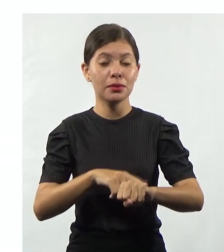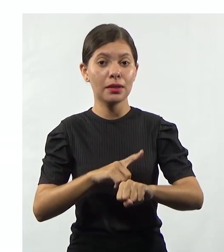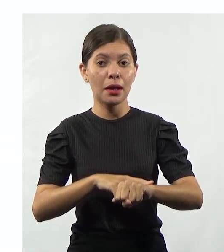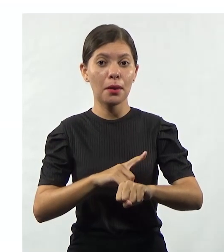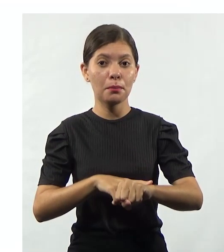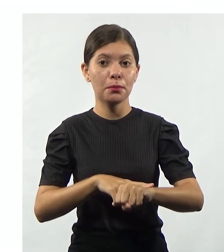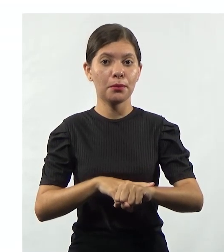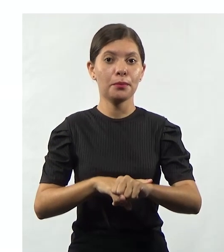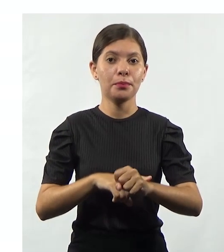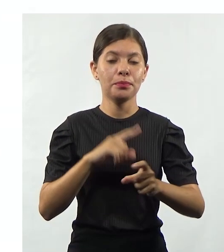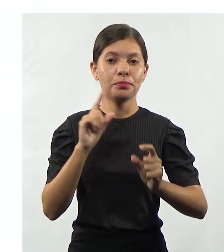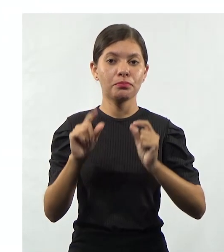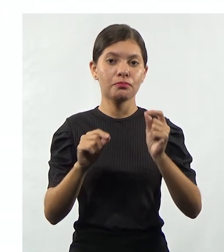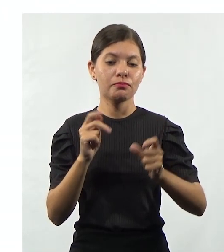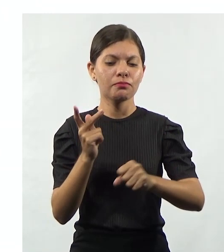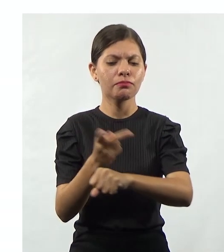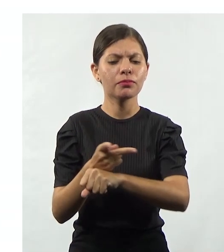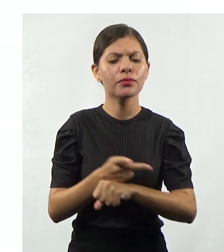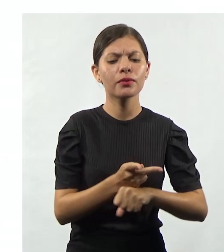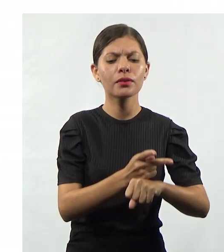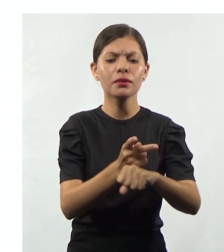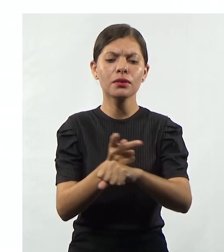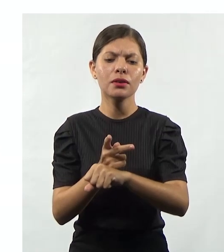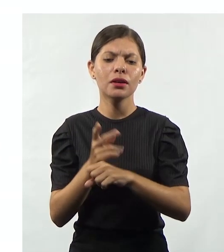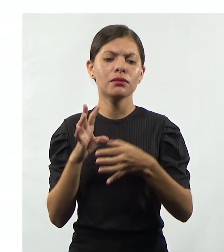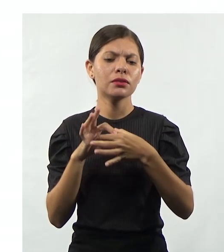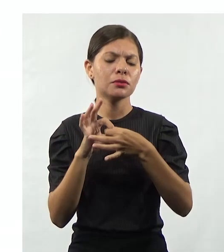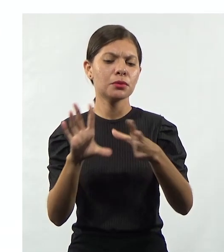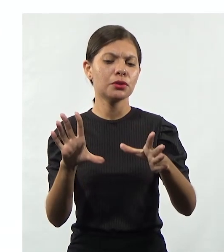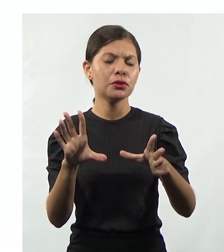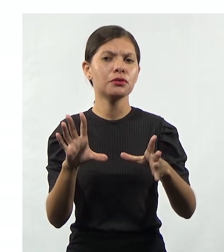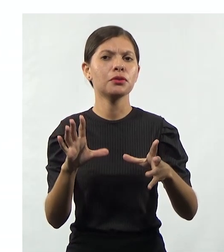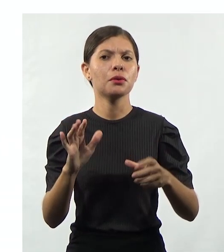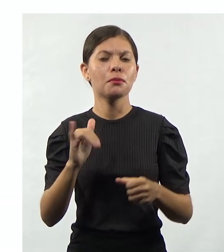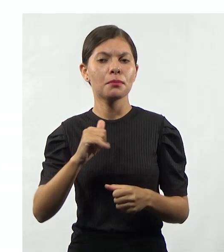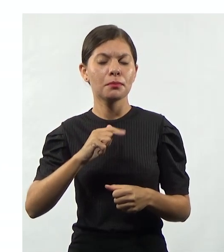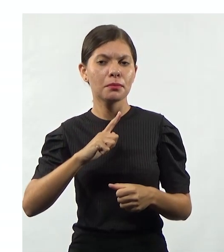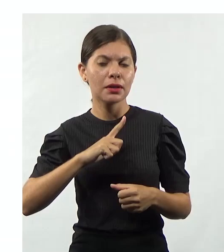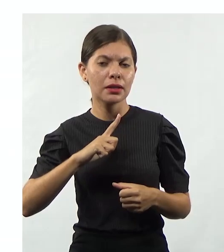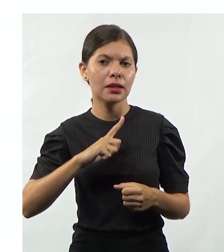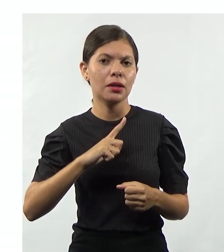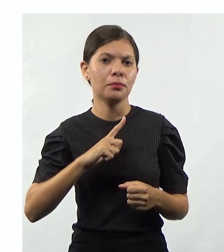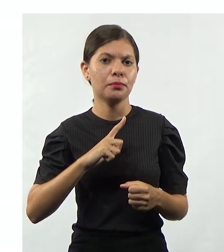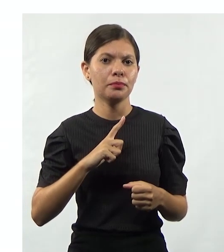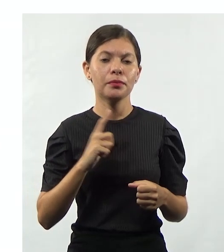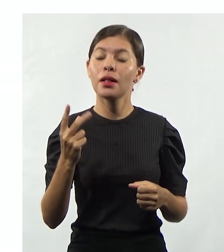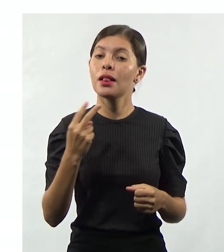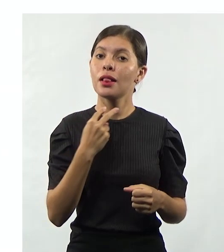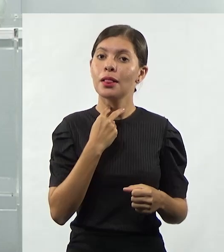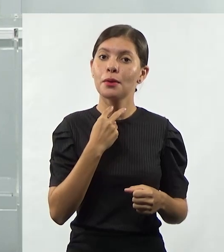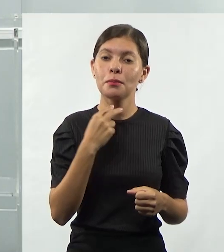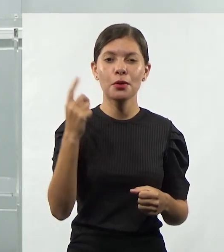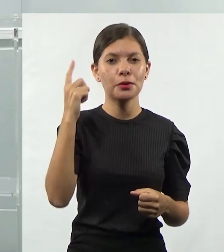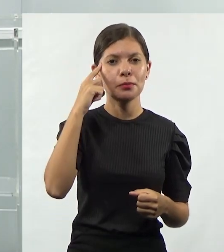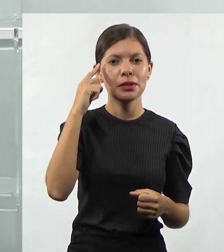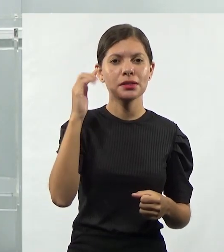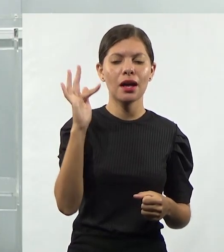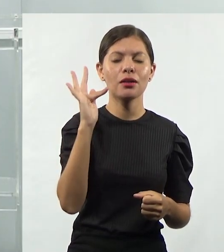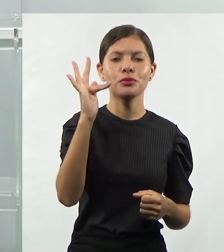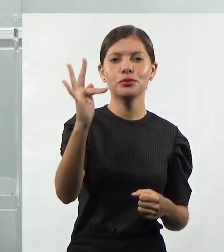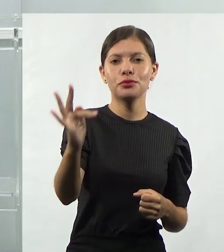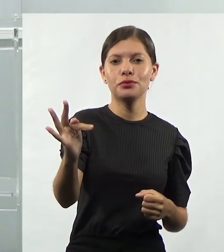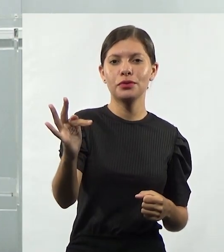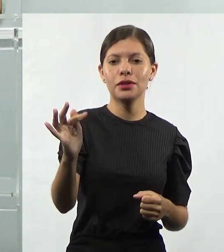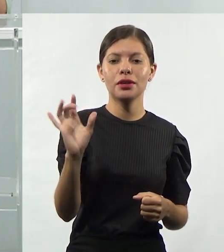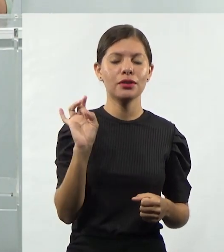buscando os meios disponíveis para alcançar. Então, a gente não pode pensar só no fim. A